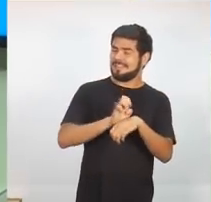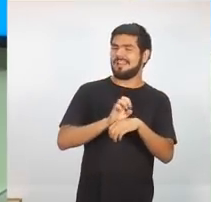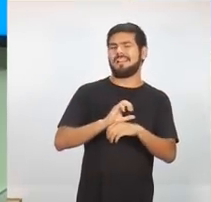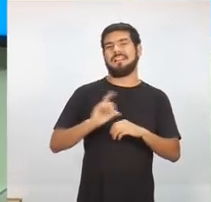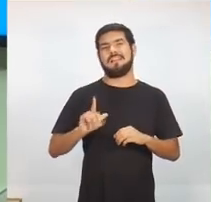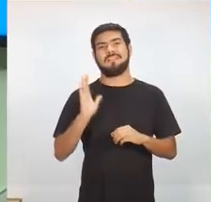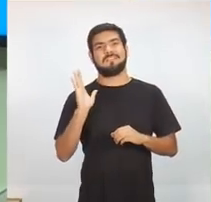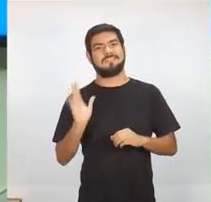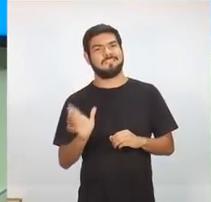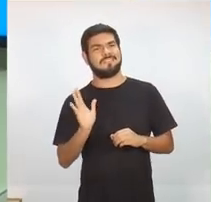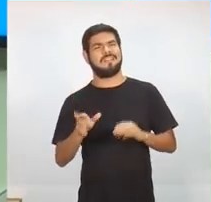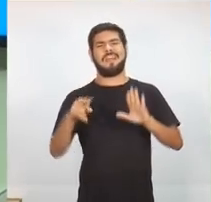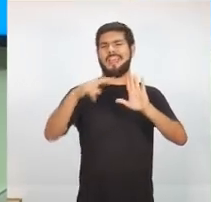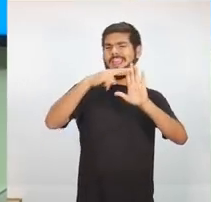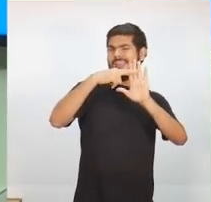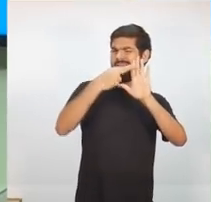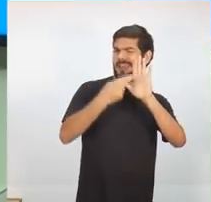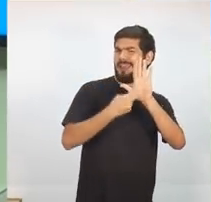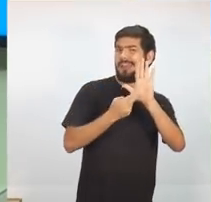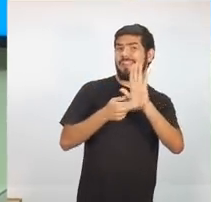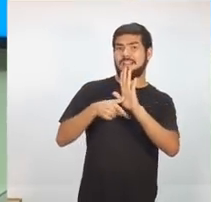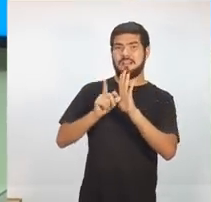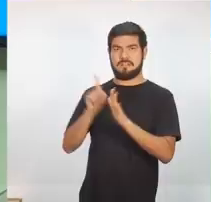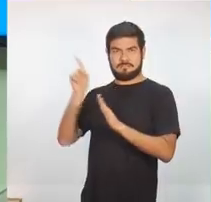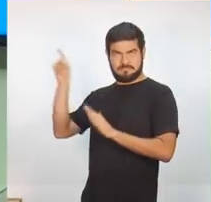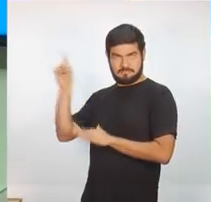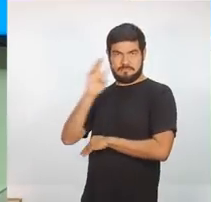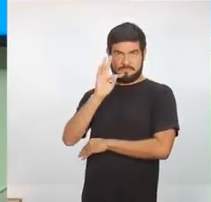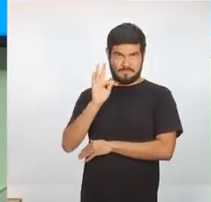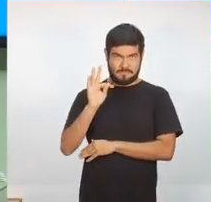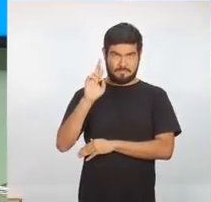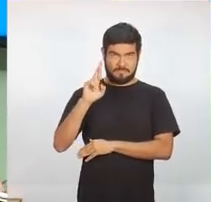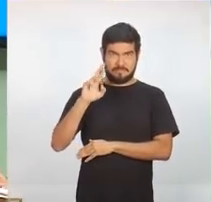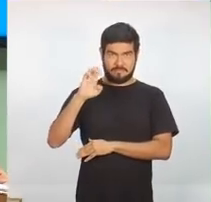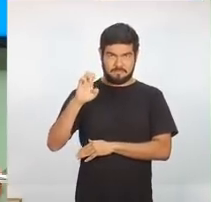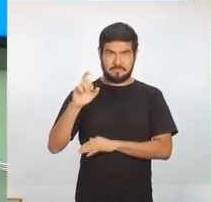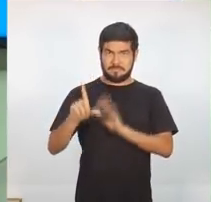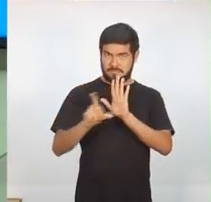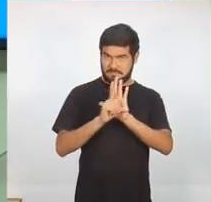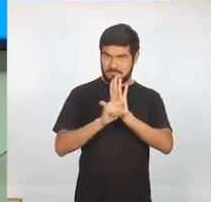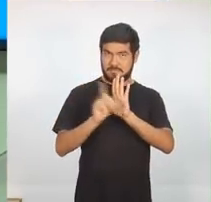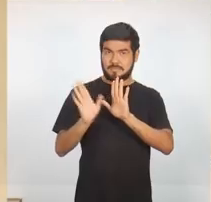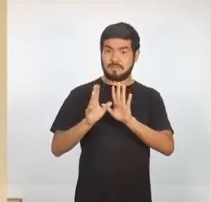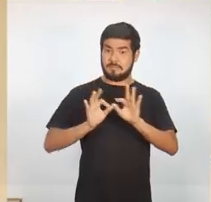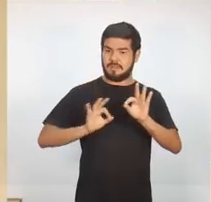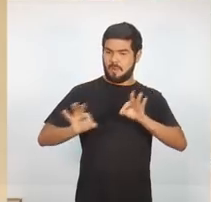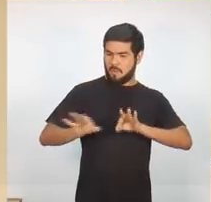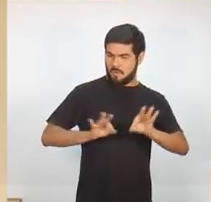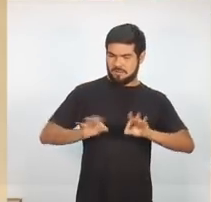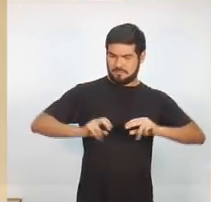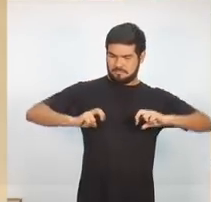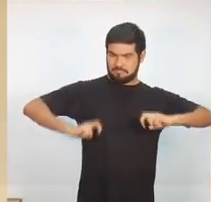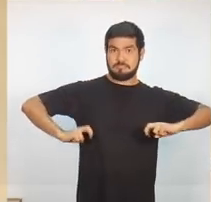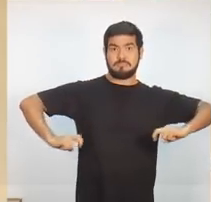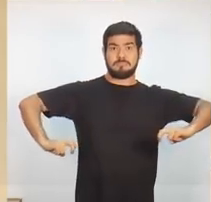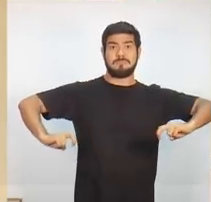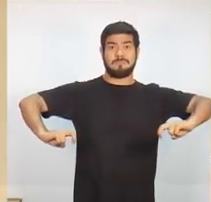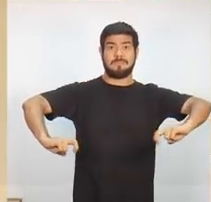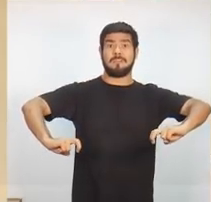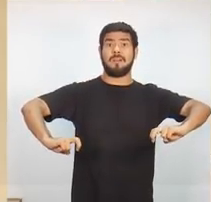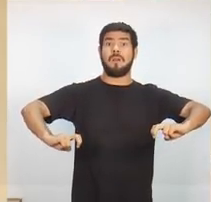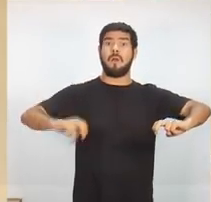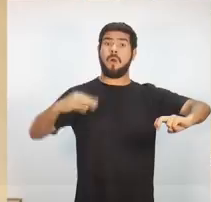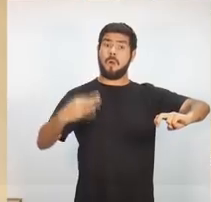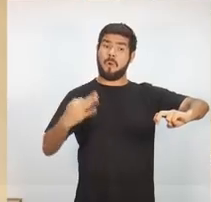registrar todas as regras lá no Tribunal Regional Eleitoral. E nós organizamos as nossas poltronas, você que está aí do outro lado acompanhando a gente, por